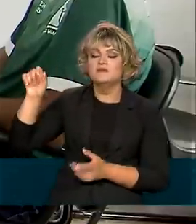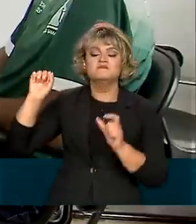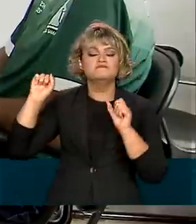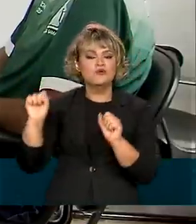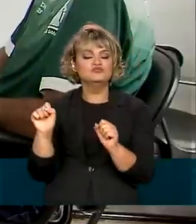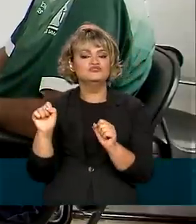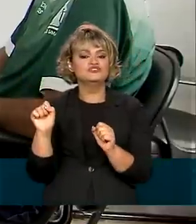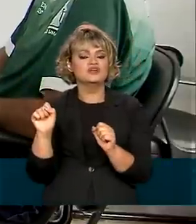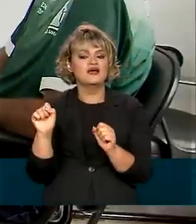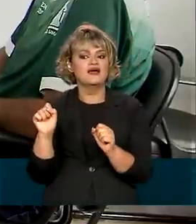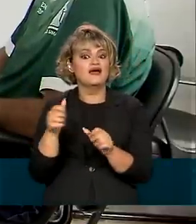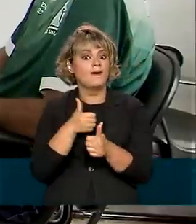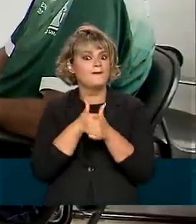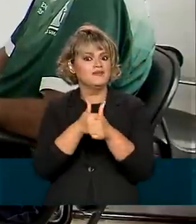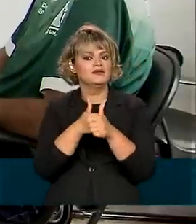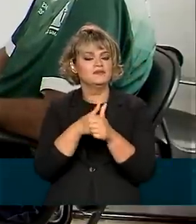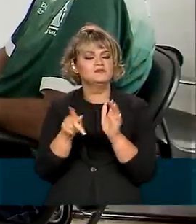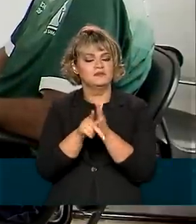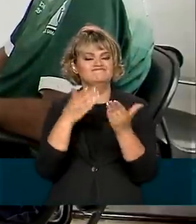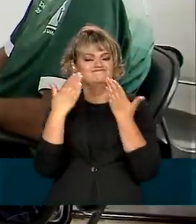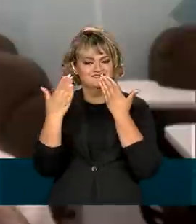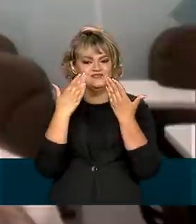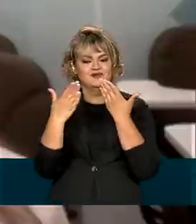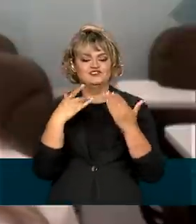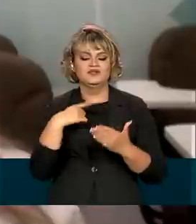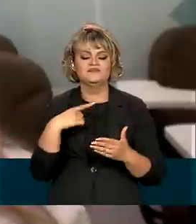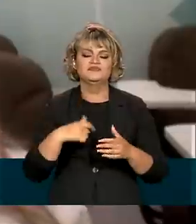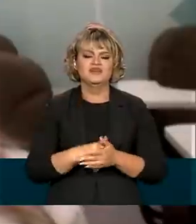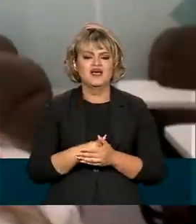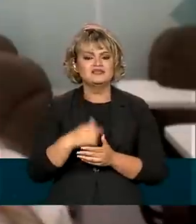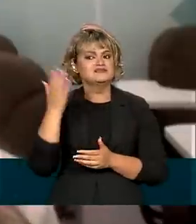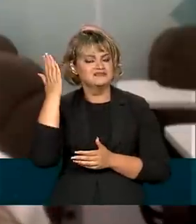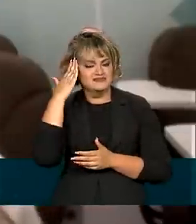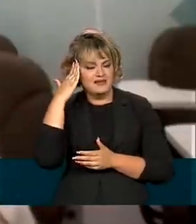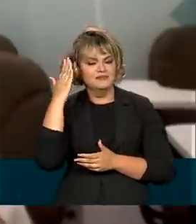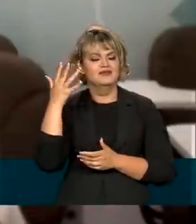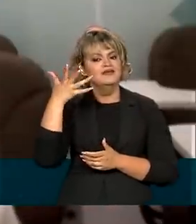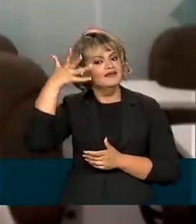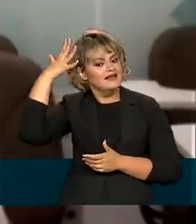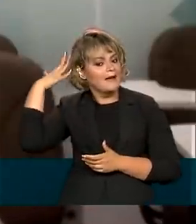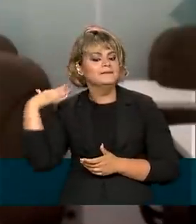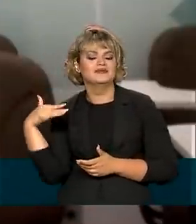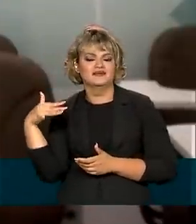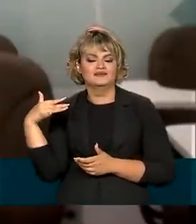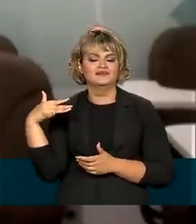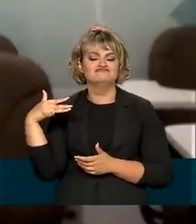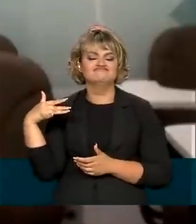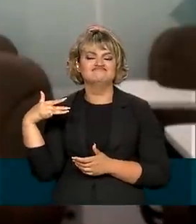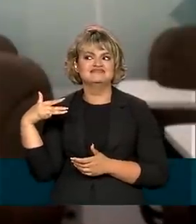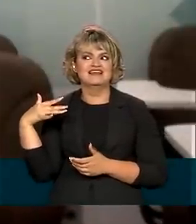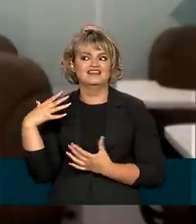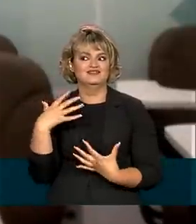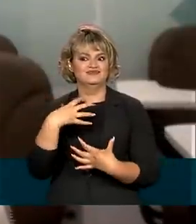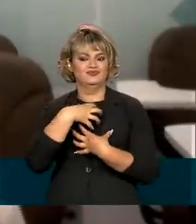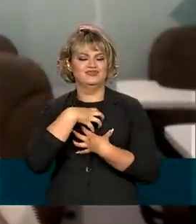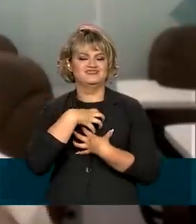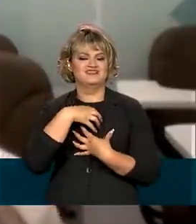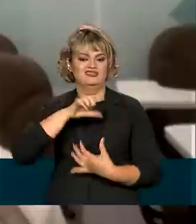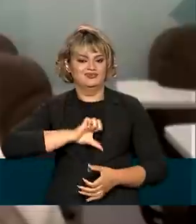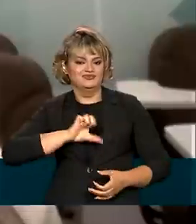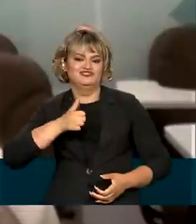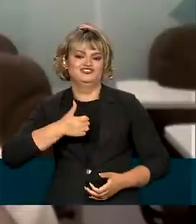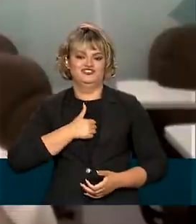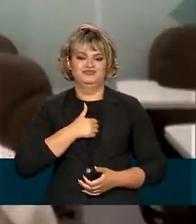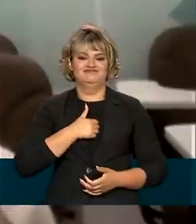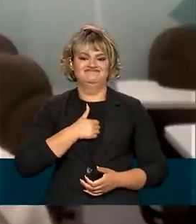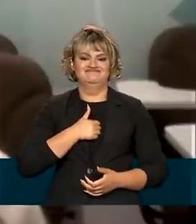conta com acompanhamento psicológico. A gente sabe que a função do cabelo, o impacto dos cabelos na vida